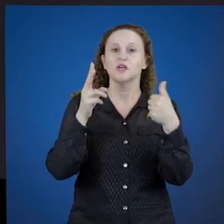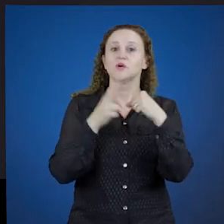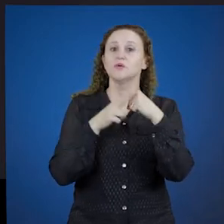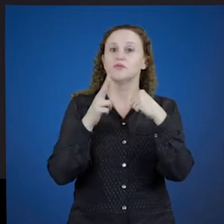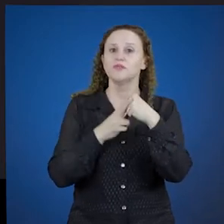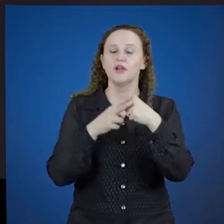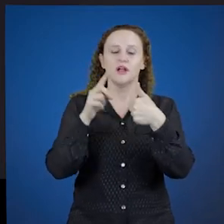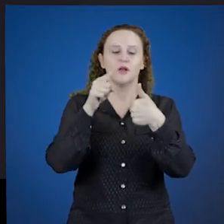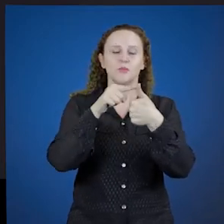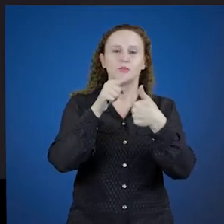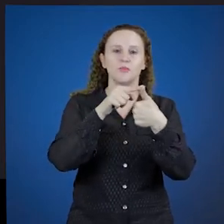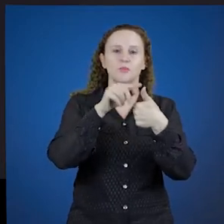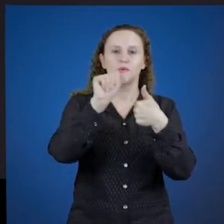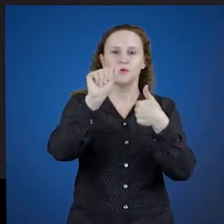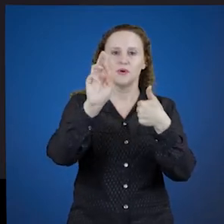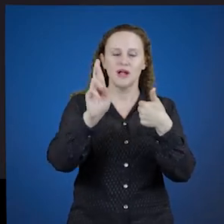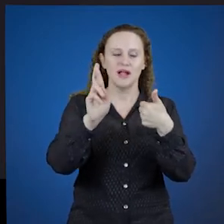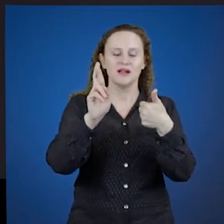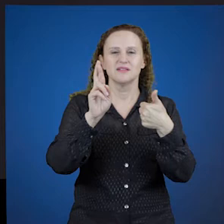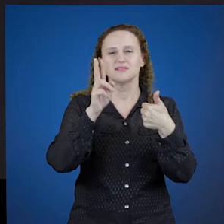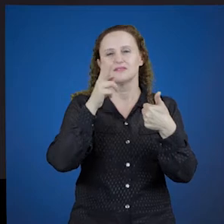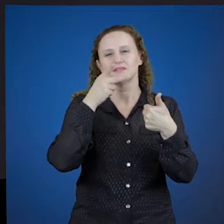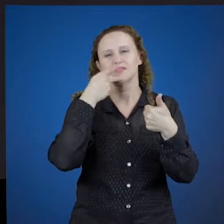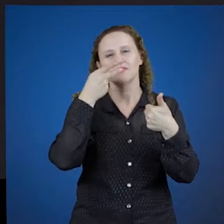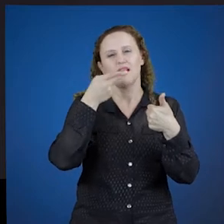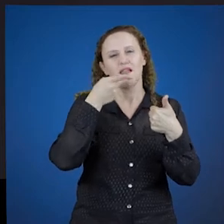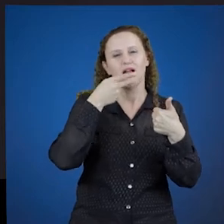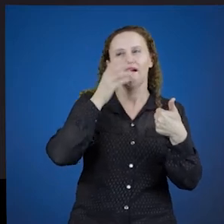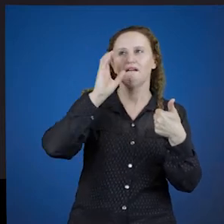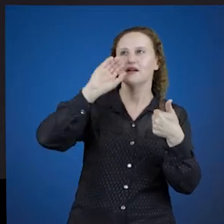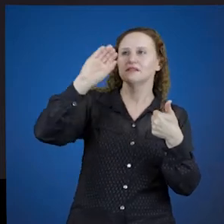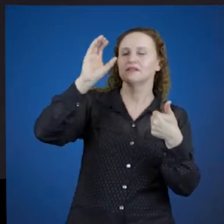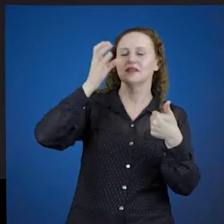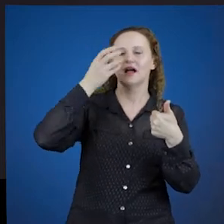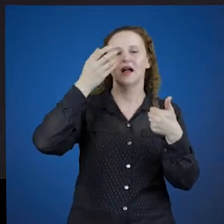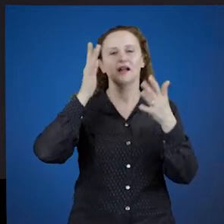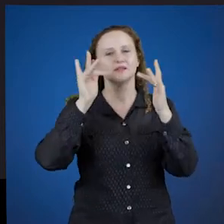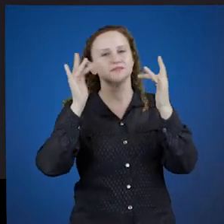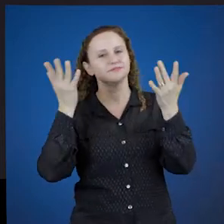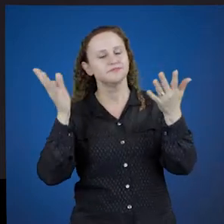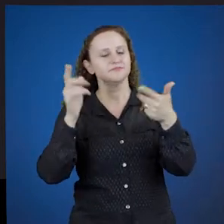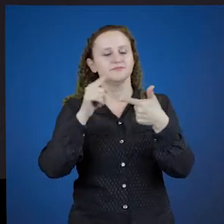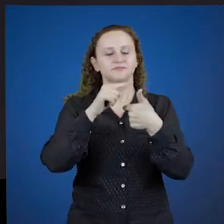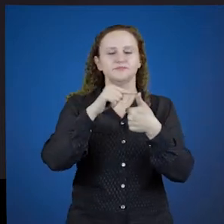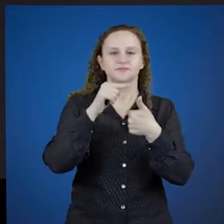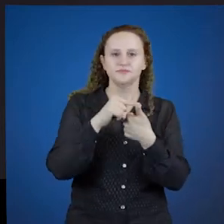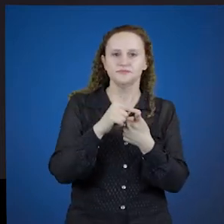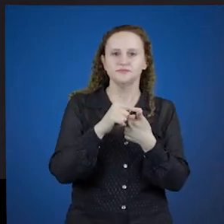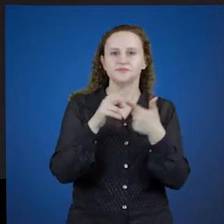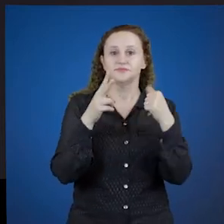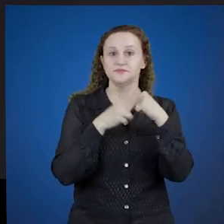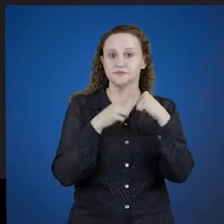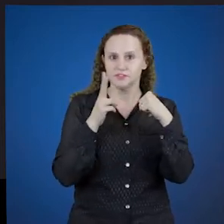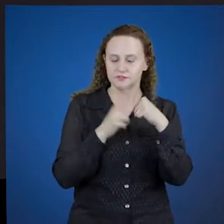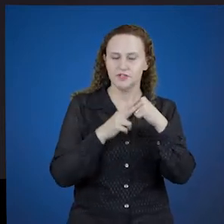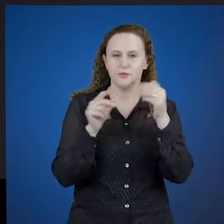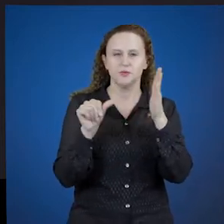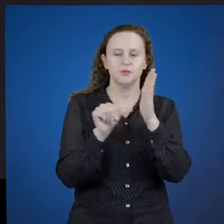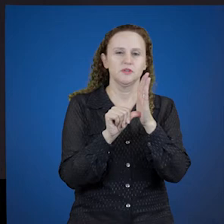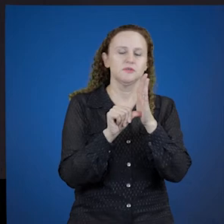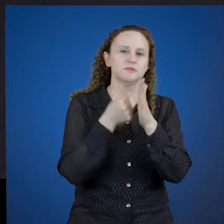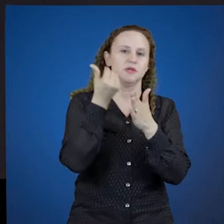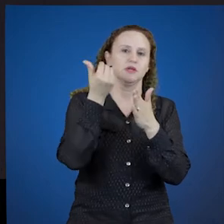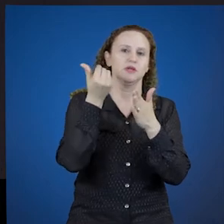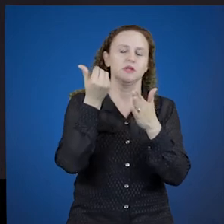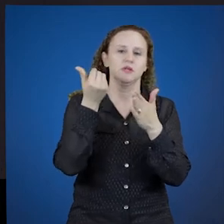ar, da primeira conjugação, cantar, falar, namorar, trabalhar, etc. São chamados de verbos